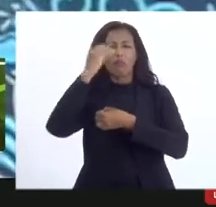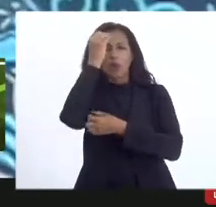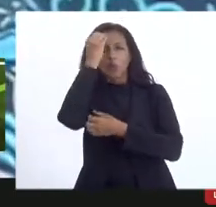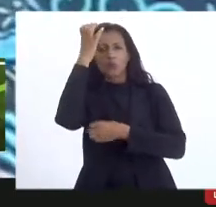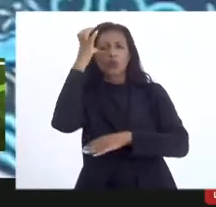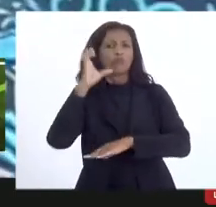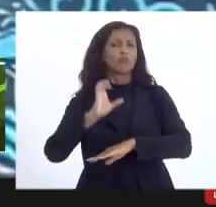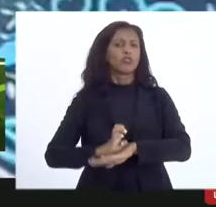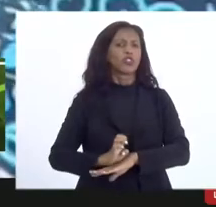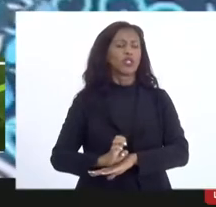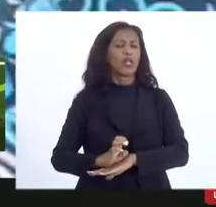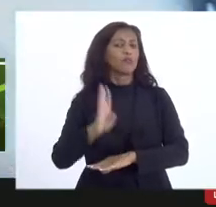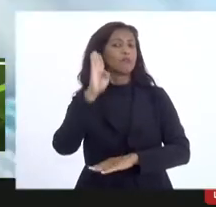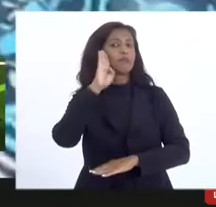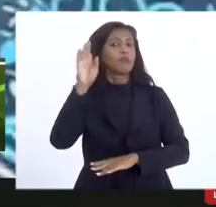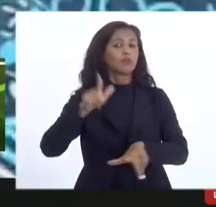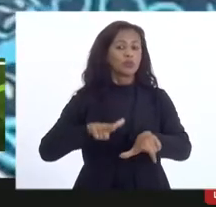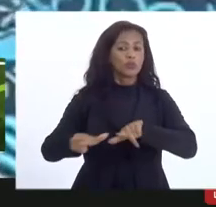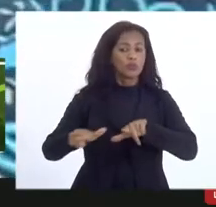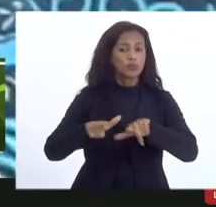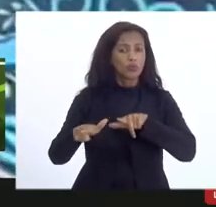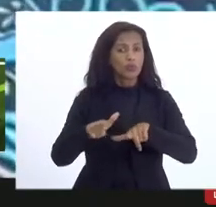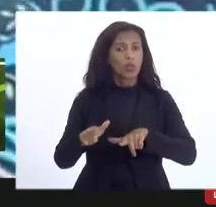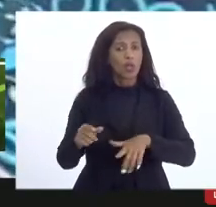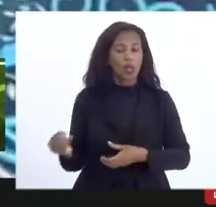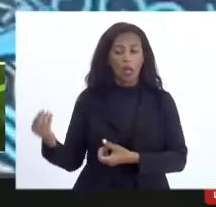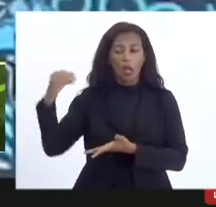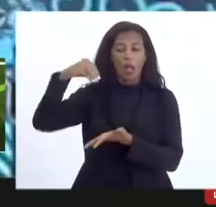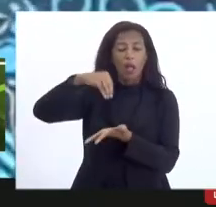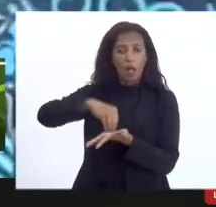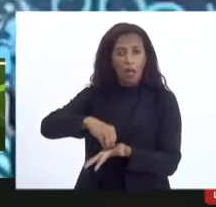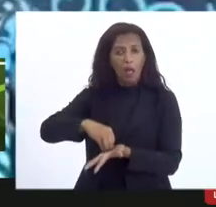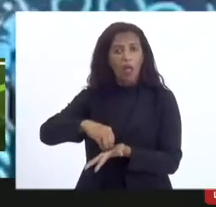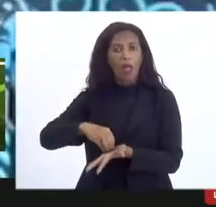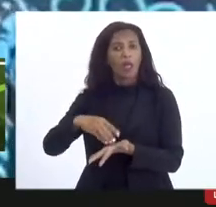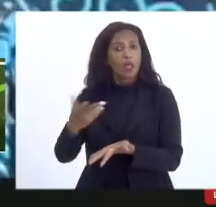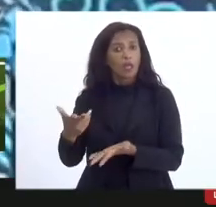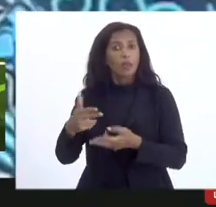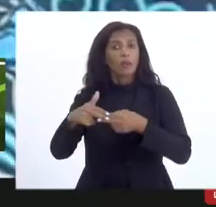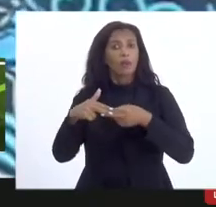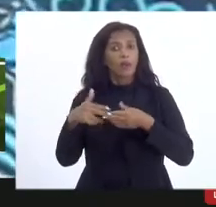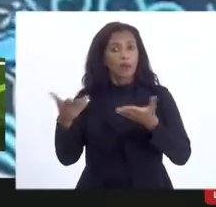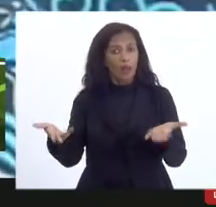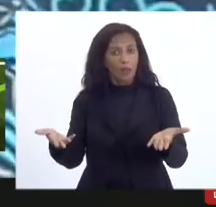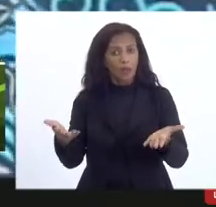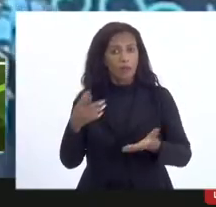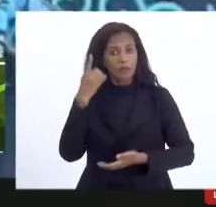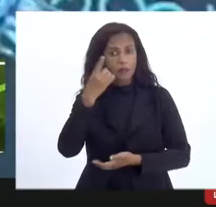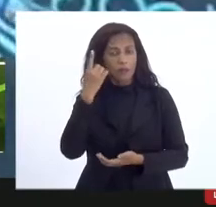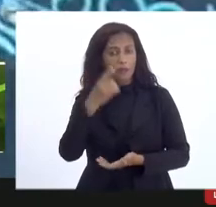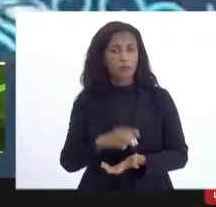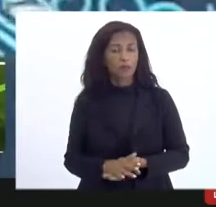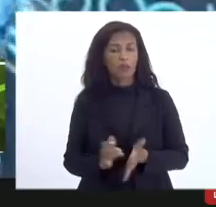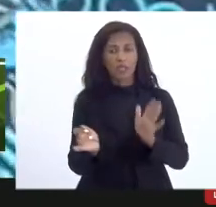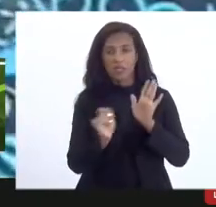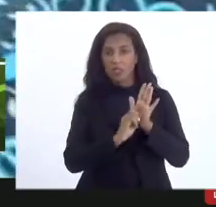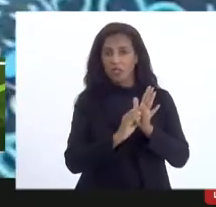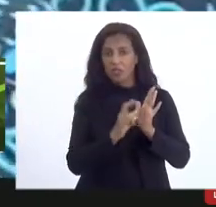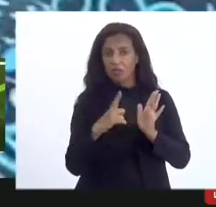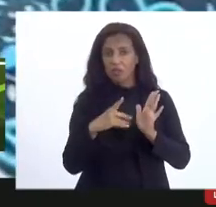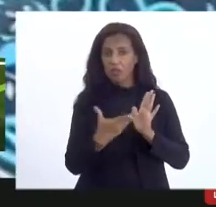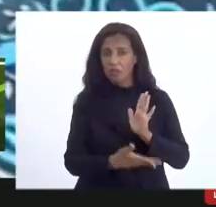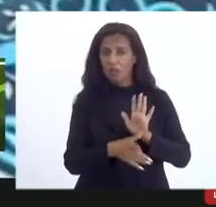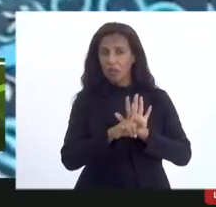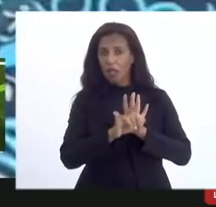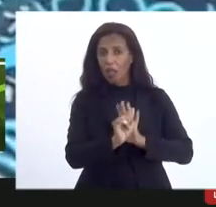estado do Rio de Janeiro principalmente os trabalhadores do ponto de cultura que por acaso senhor deputado nesse edital que teve agora da Léo